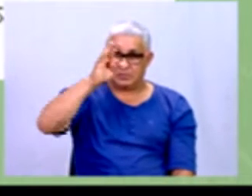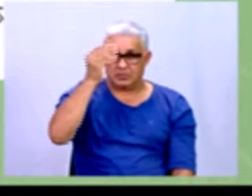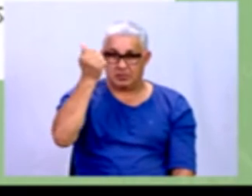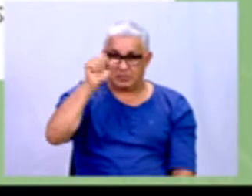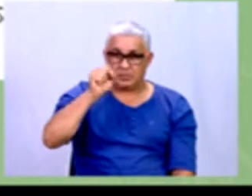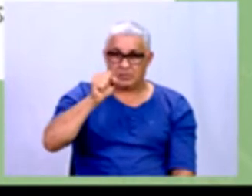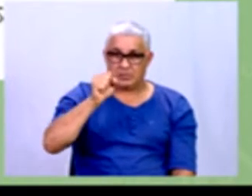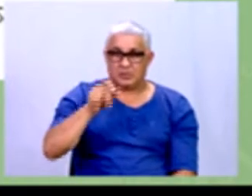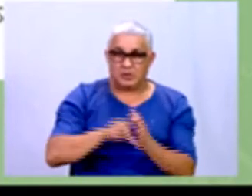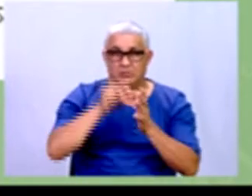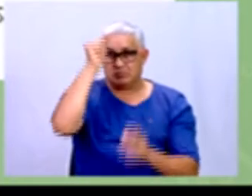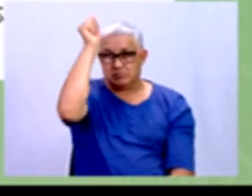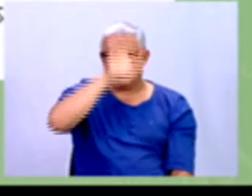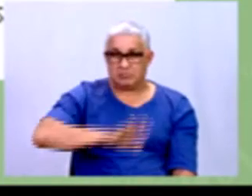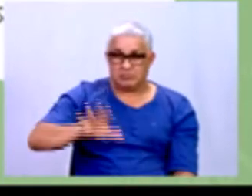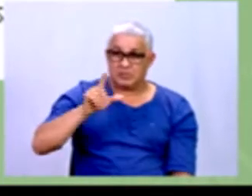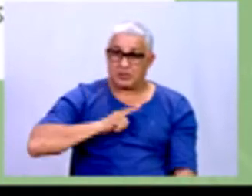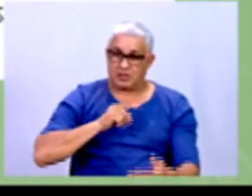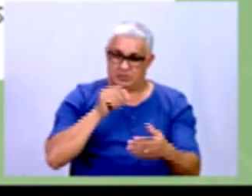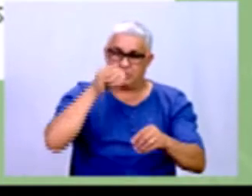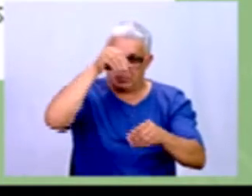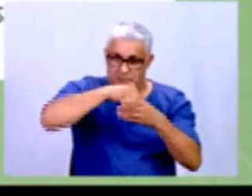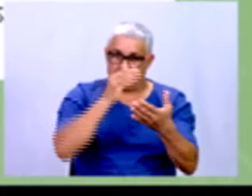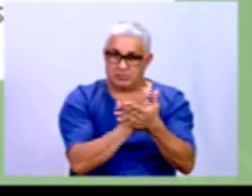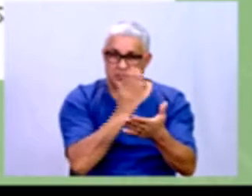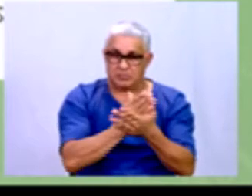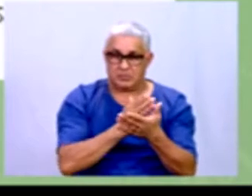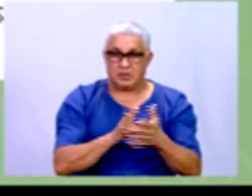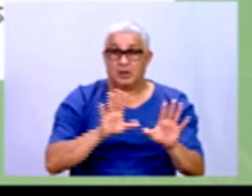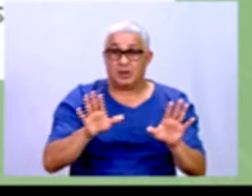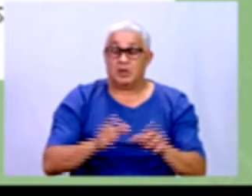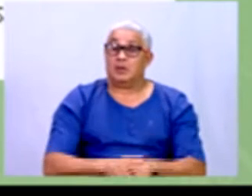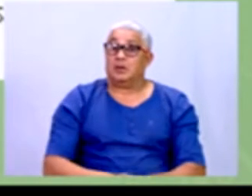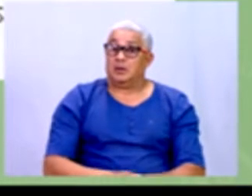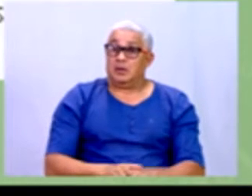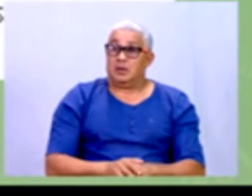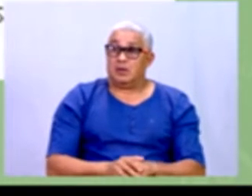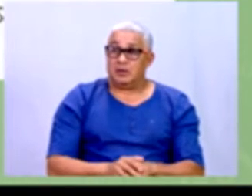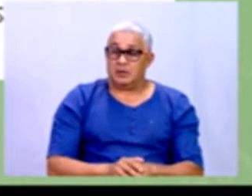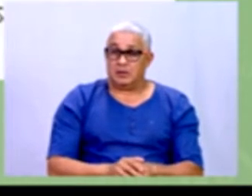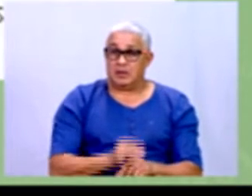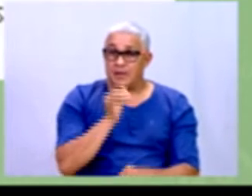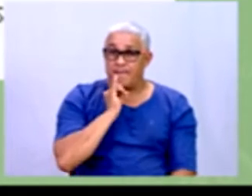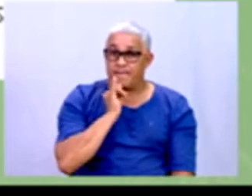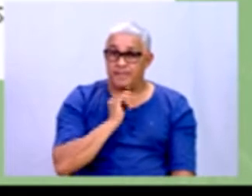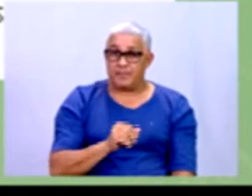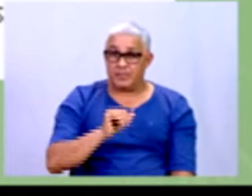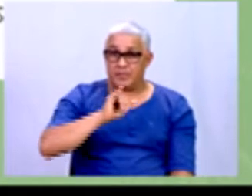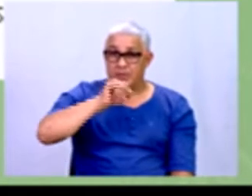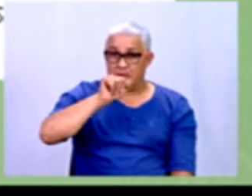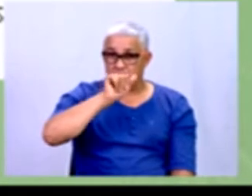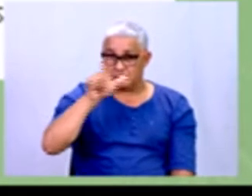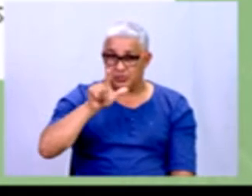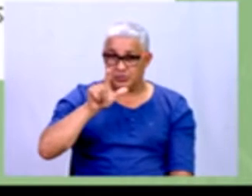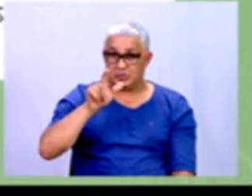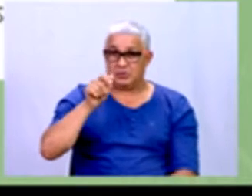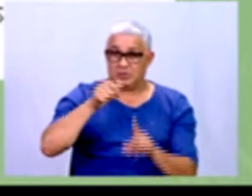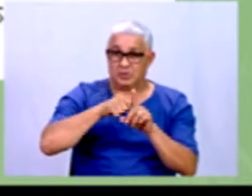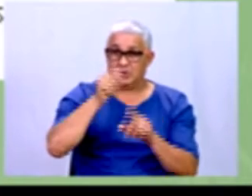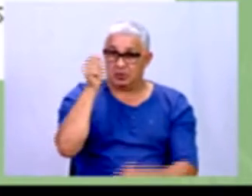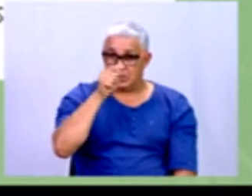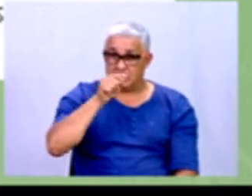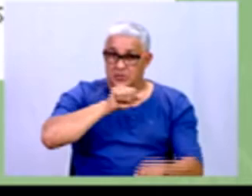Essa tabela, inclusive, está no livro de vocês. Pessoal, o que esse campo aqui, julho, agosto,